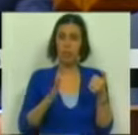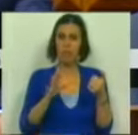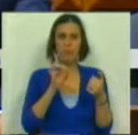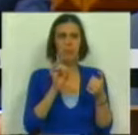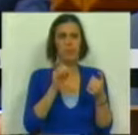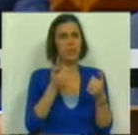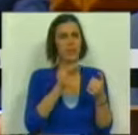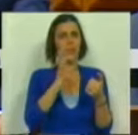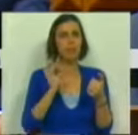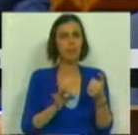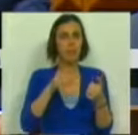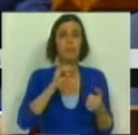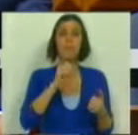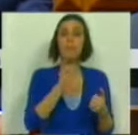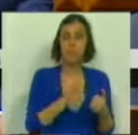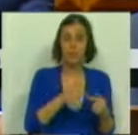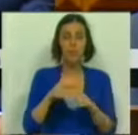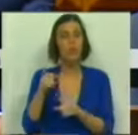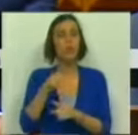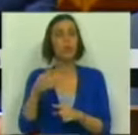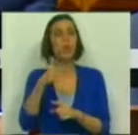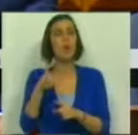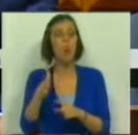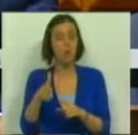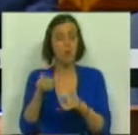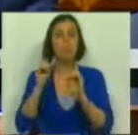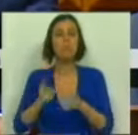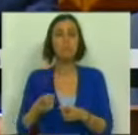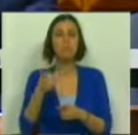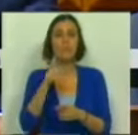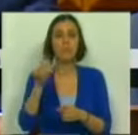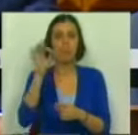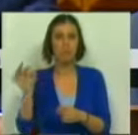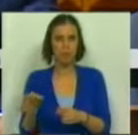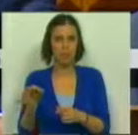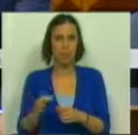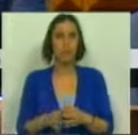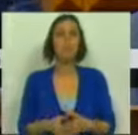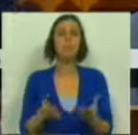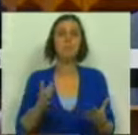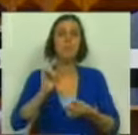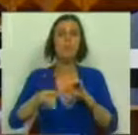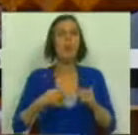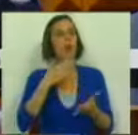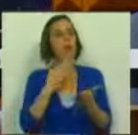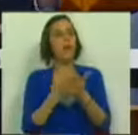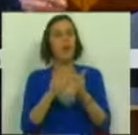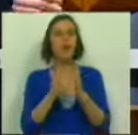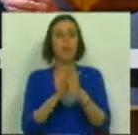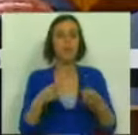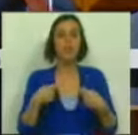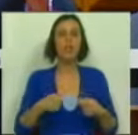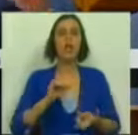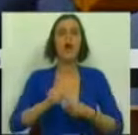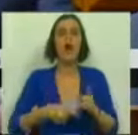cerca de 67% do PIB, em 2011 passou os 100%. E qual foi o efeito de toda esta